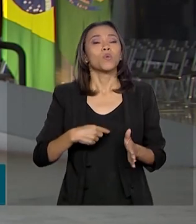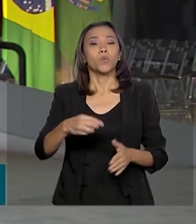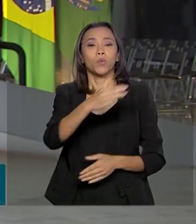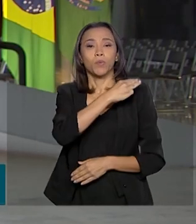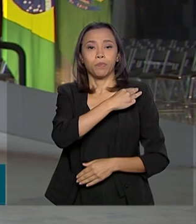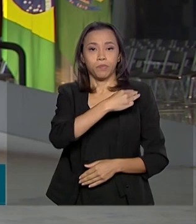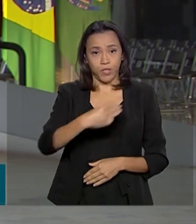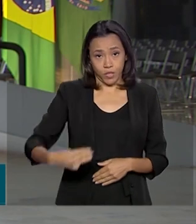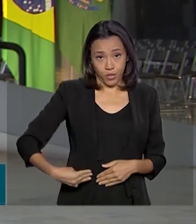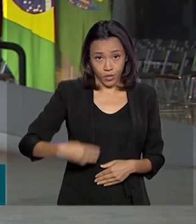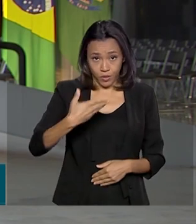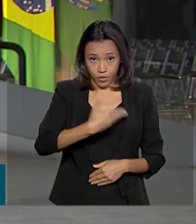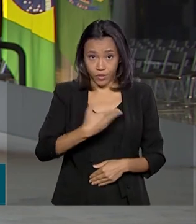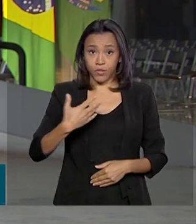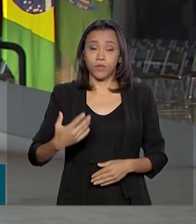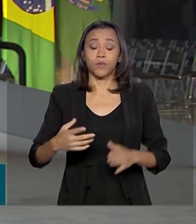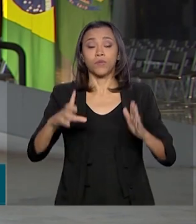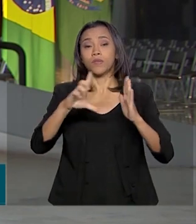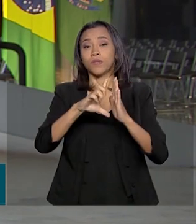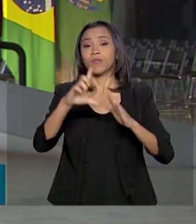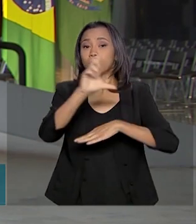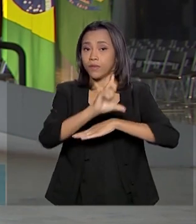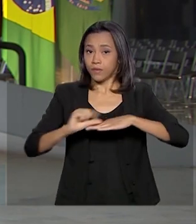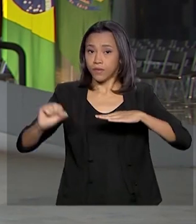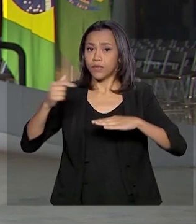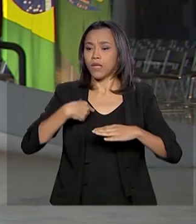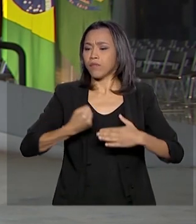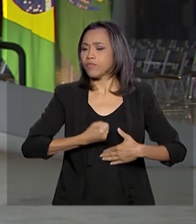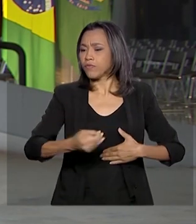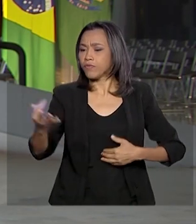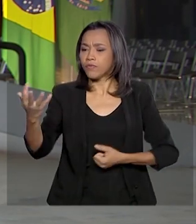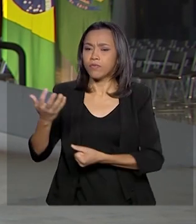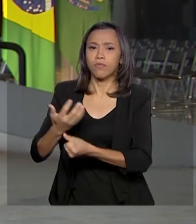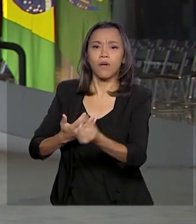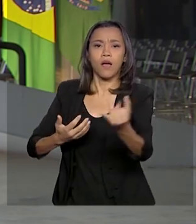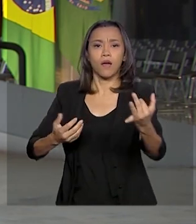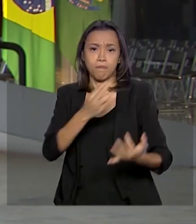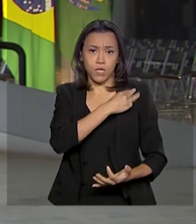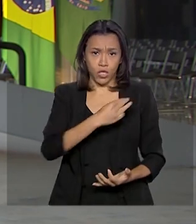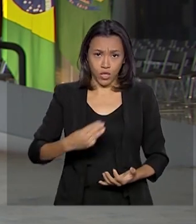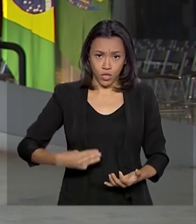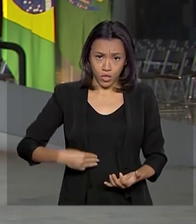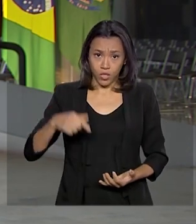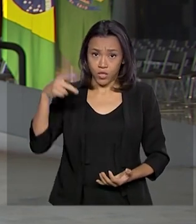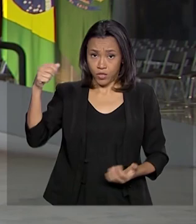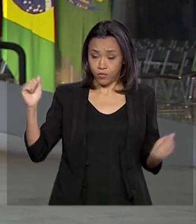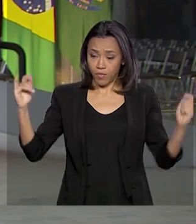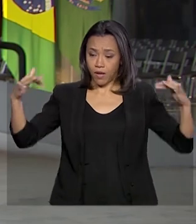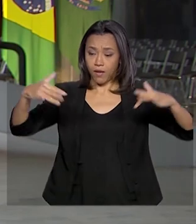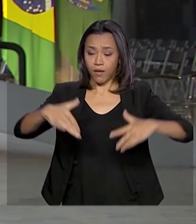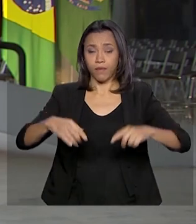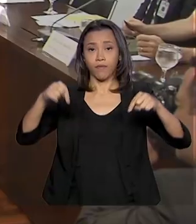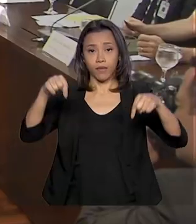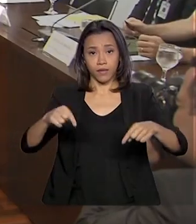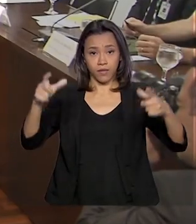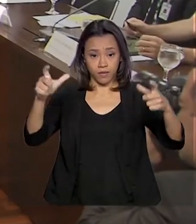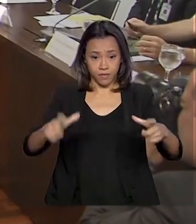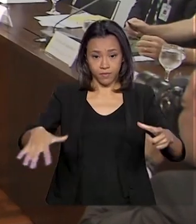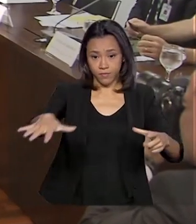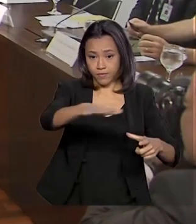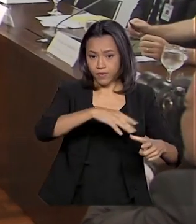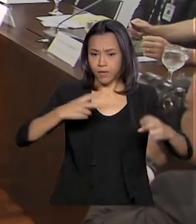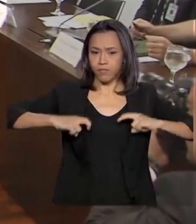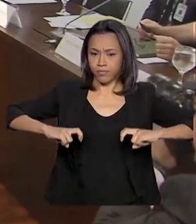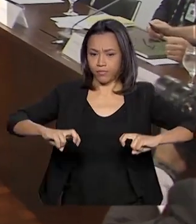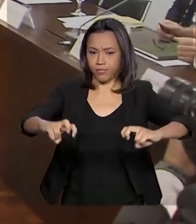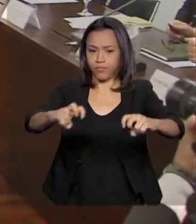neste momento com 10 ministros de Estado e outras autoridades do governo federal aqui no Palácio do Planalto. Entre os ministros